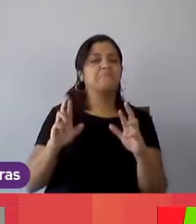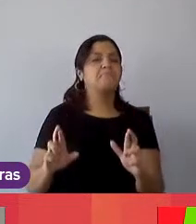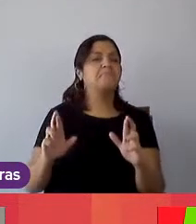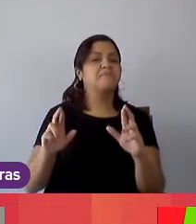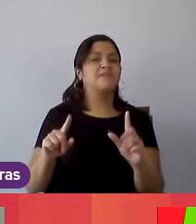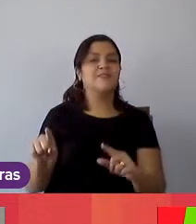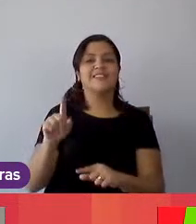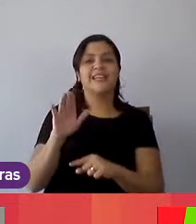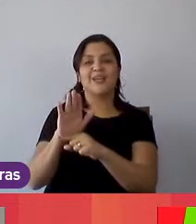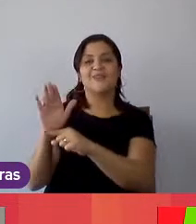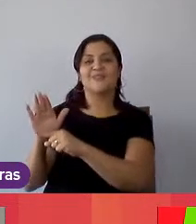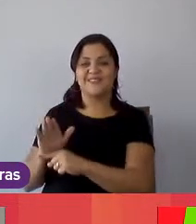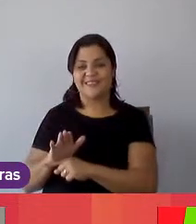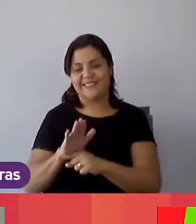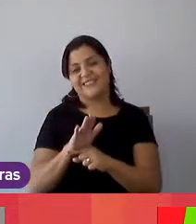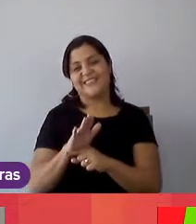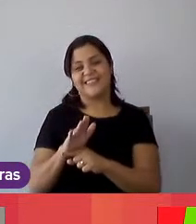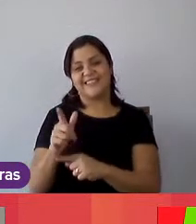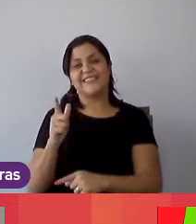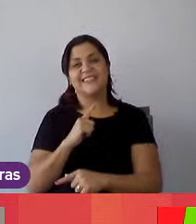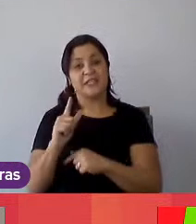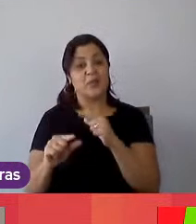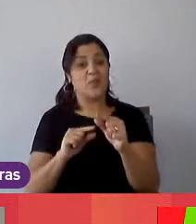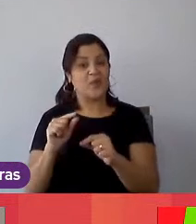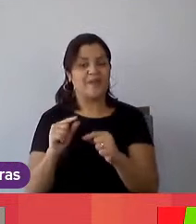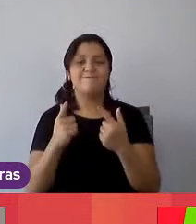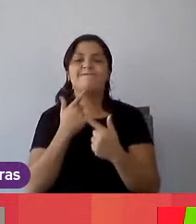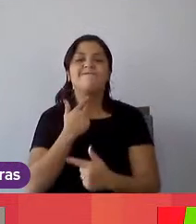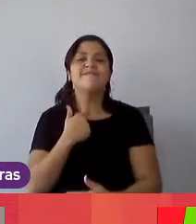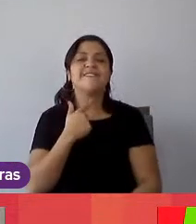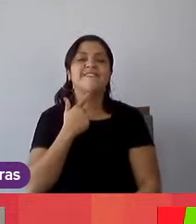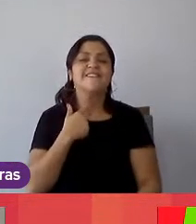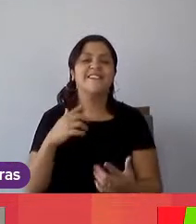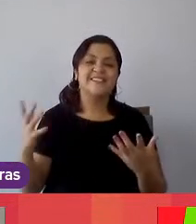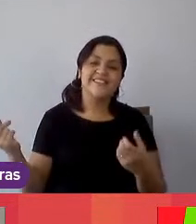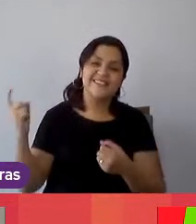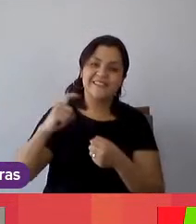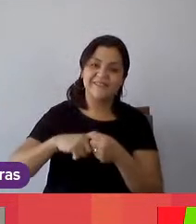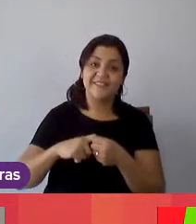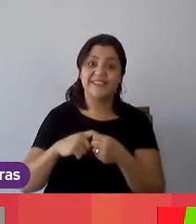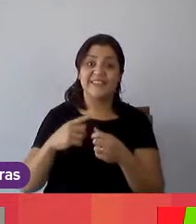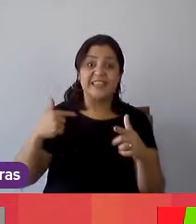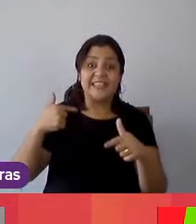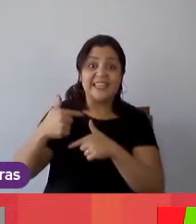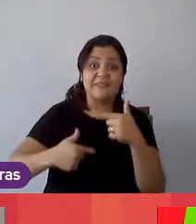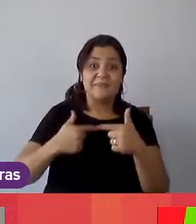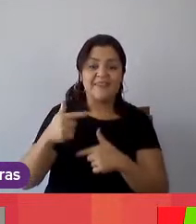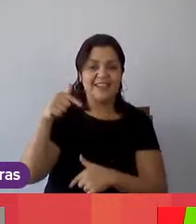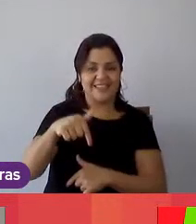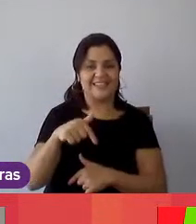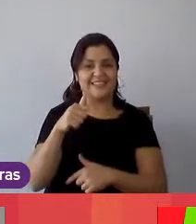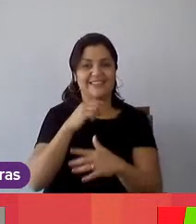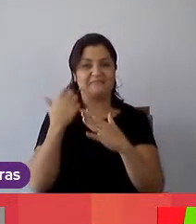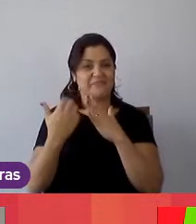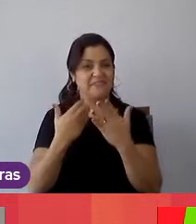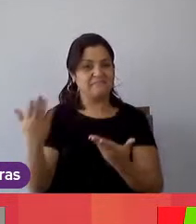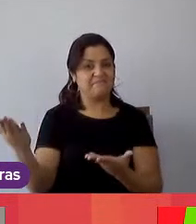ajudado vocês a terem ainda mais a vontade de vir aqui para Mondeleza vocês serão muito bem-vindos